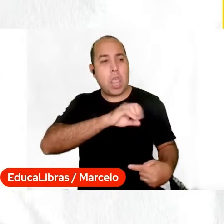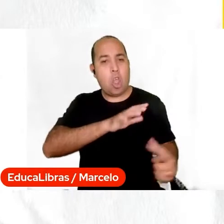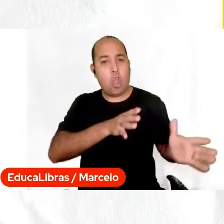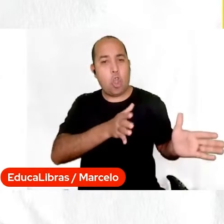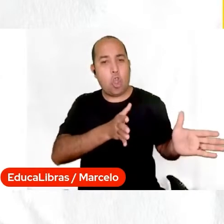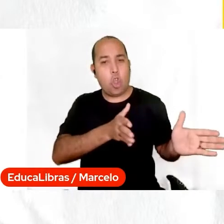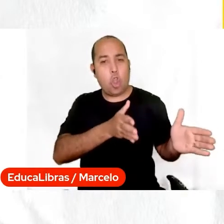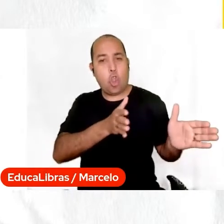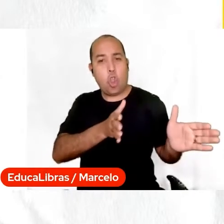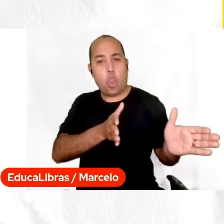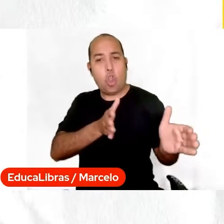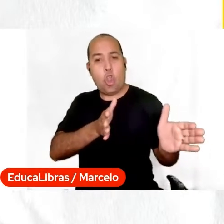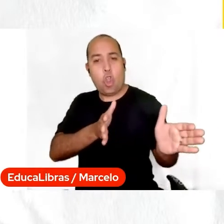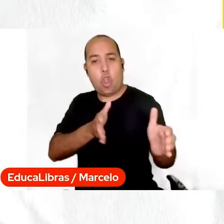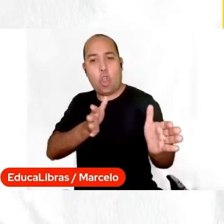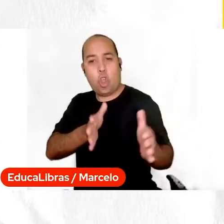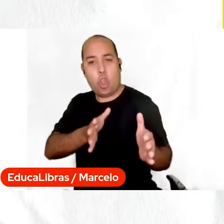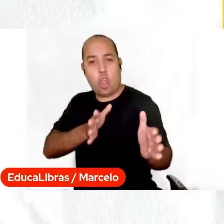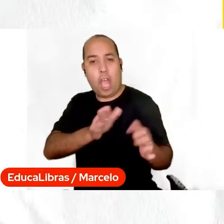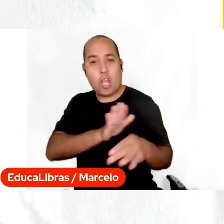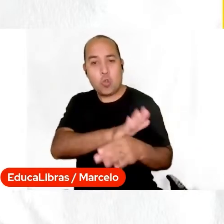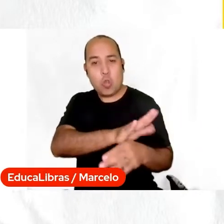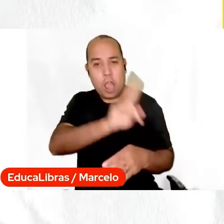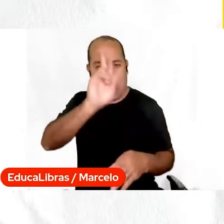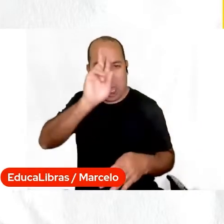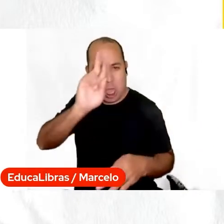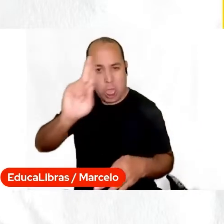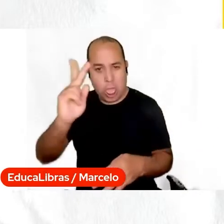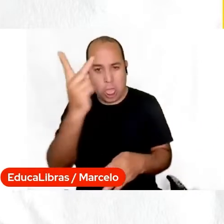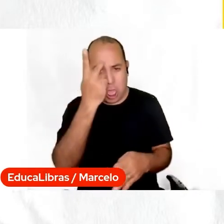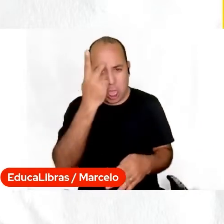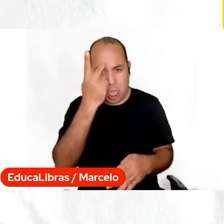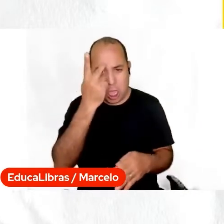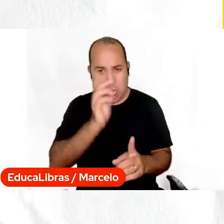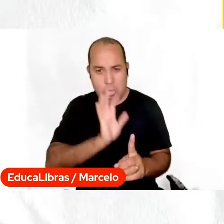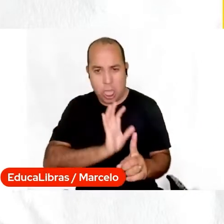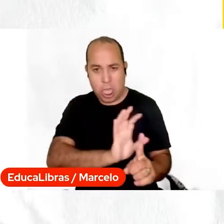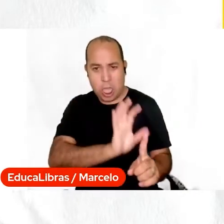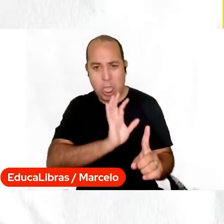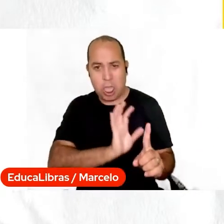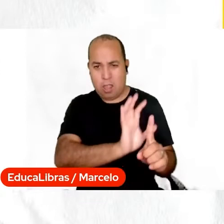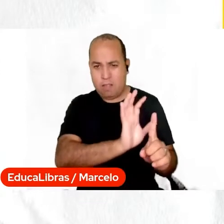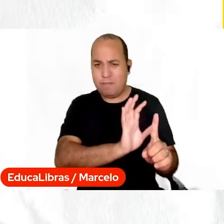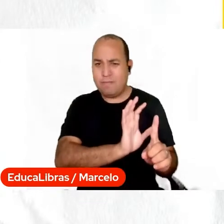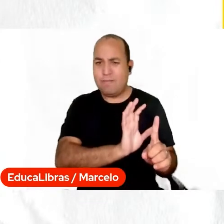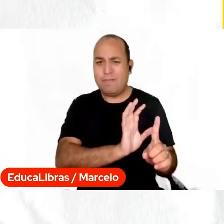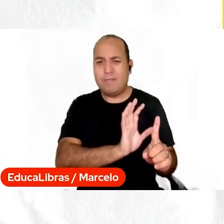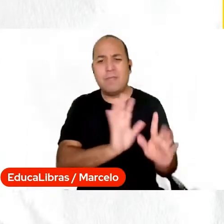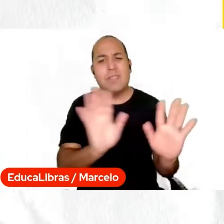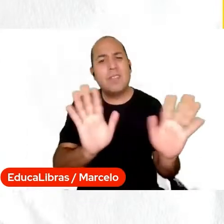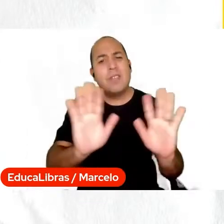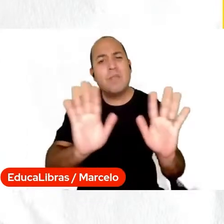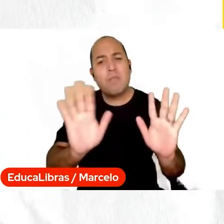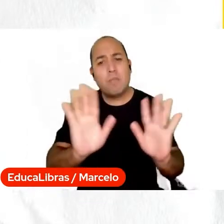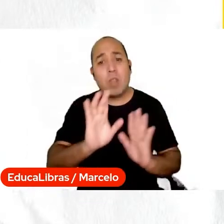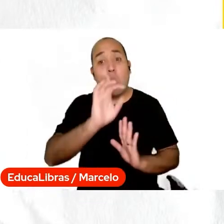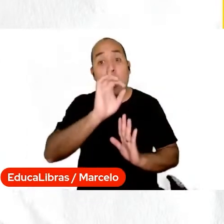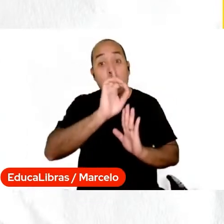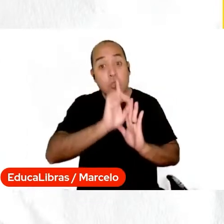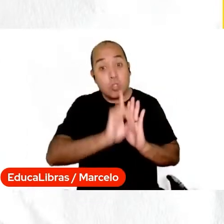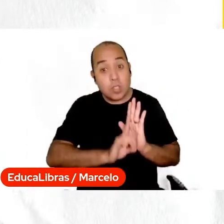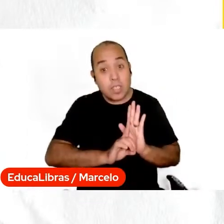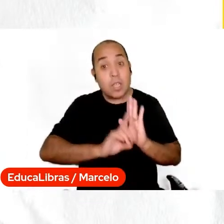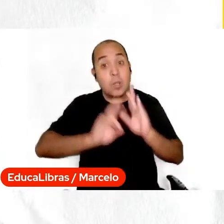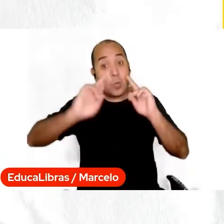viés. e como o professor falou, o professor José falou, os direitos humanos garantem justamente